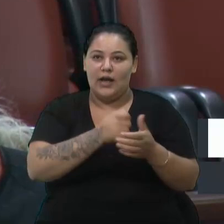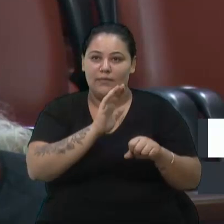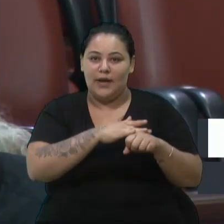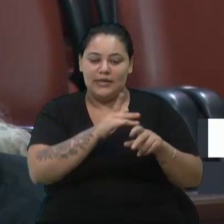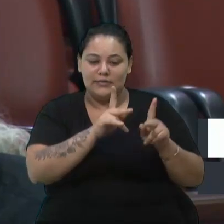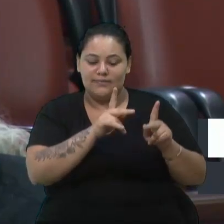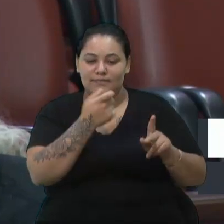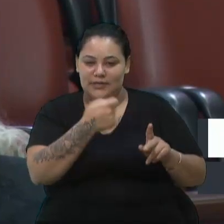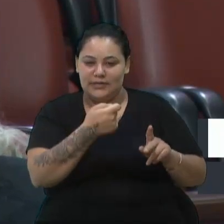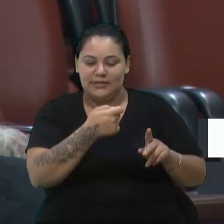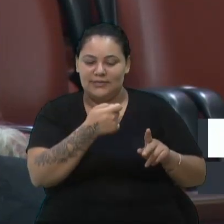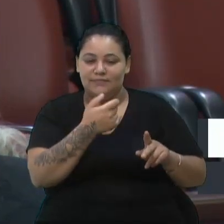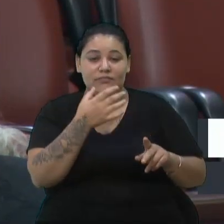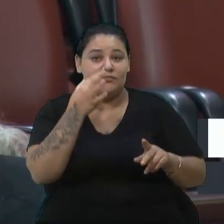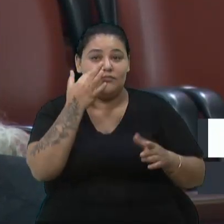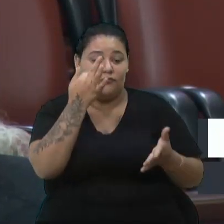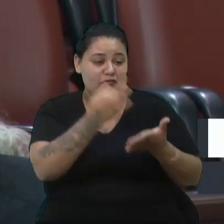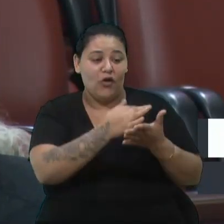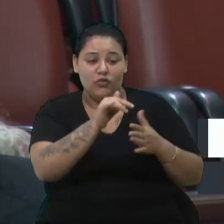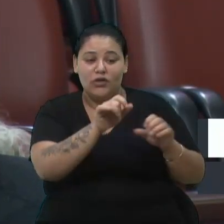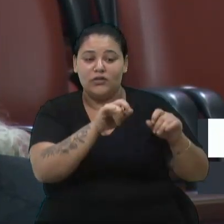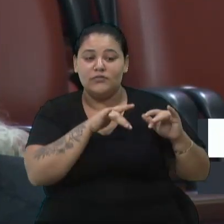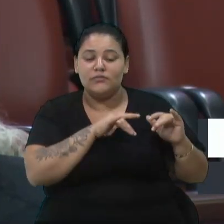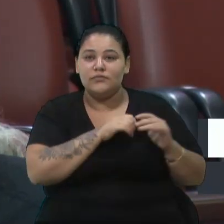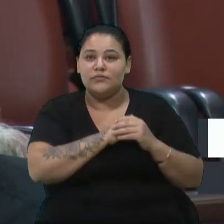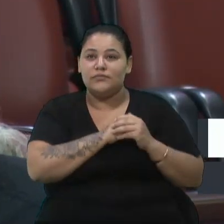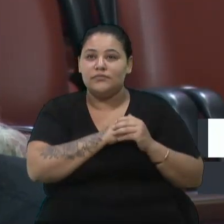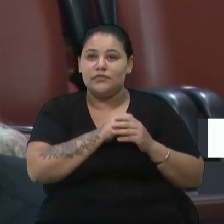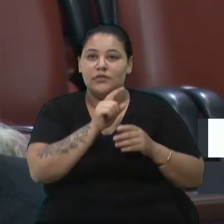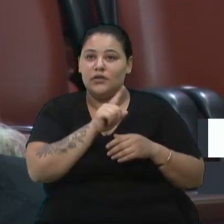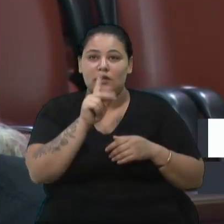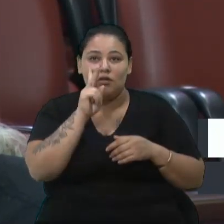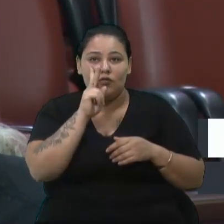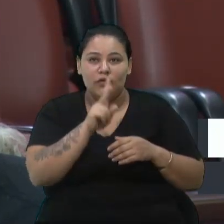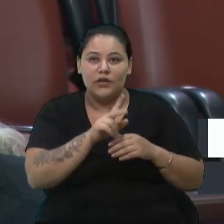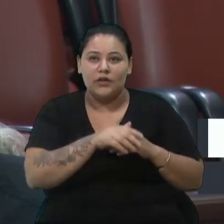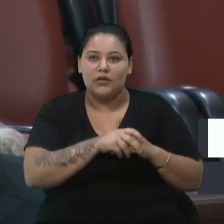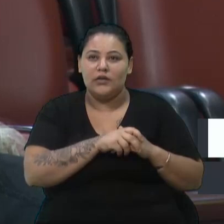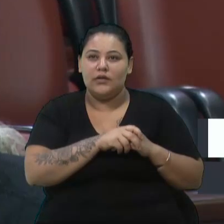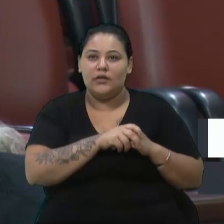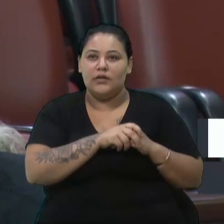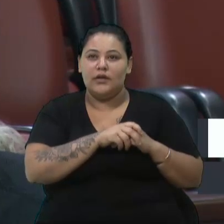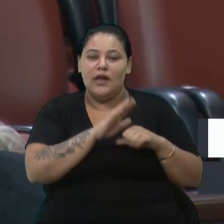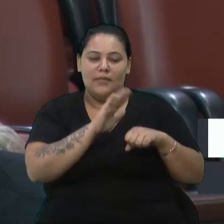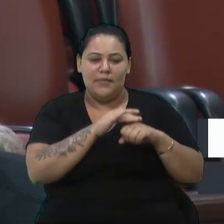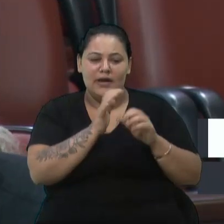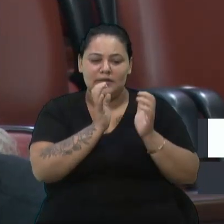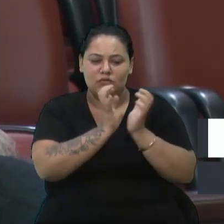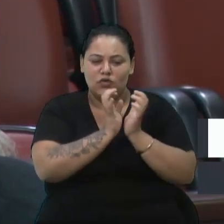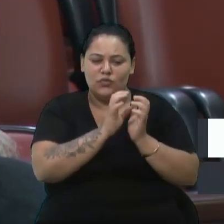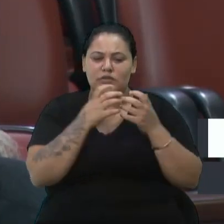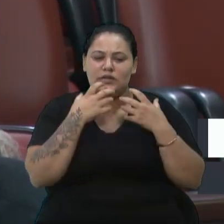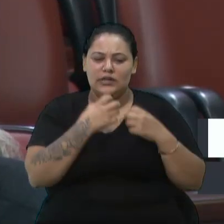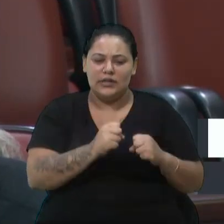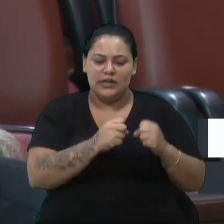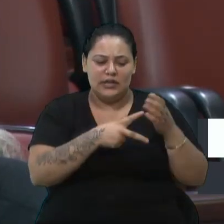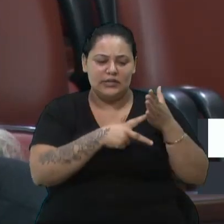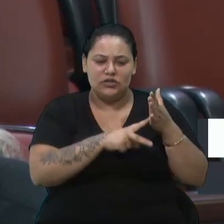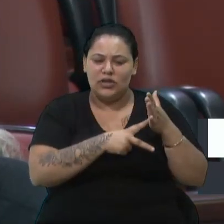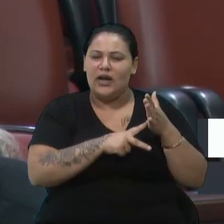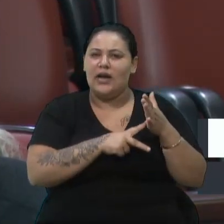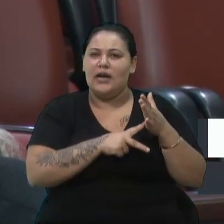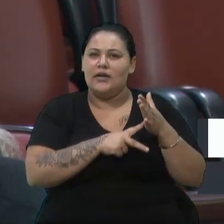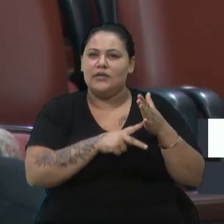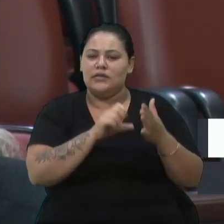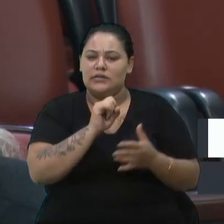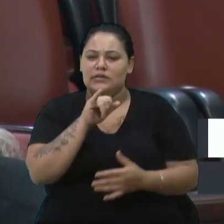presentes em grande público. Eu não vi. Era mais equipe da Secretaria de Saúde, do Sindicato, do